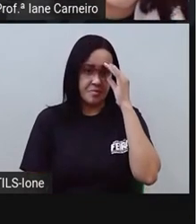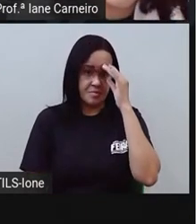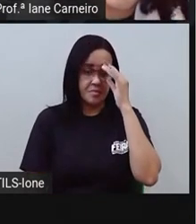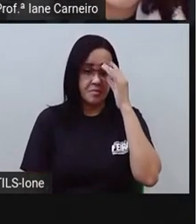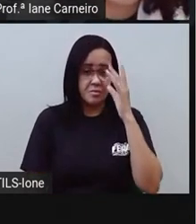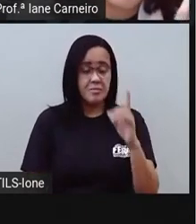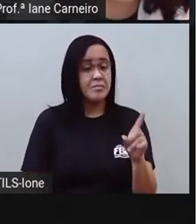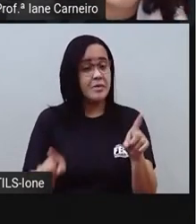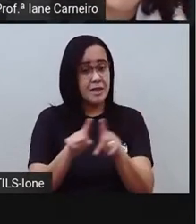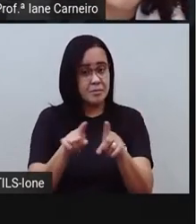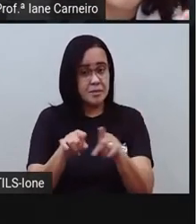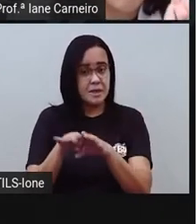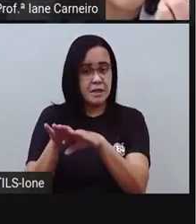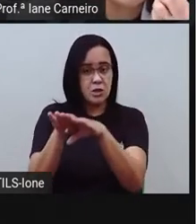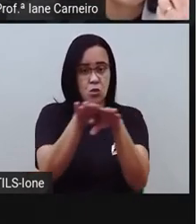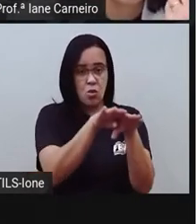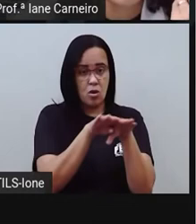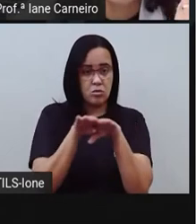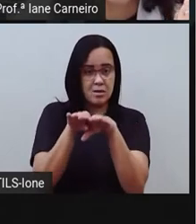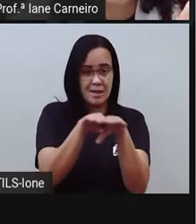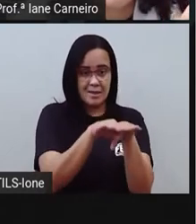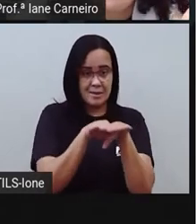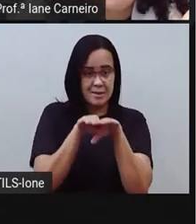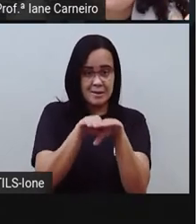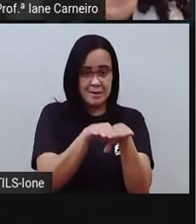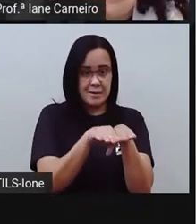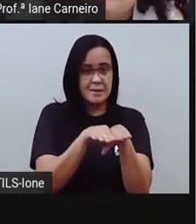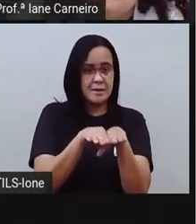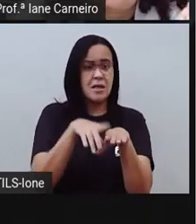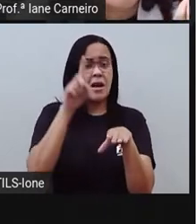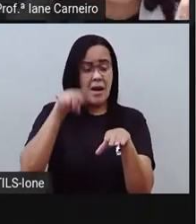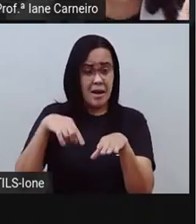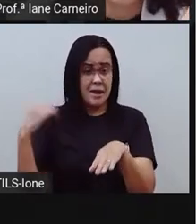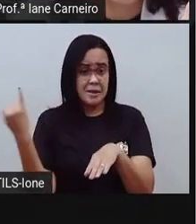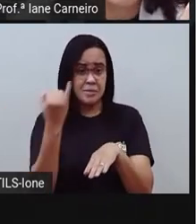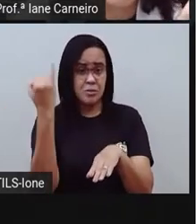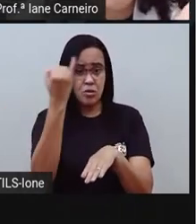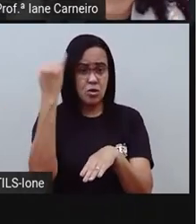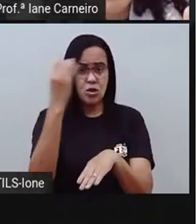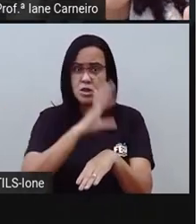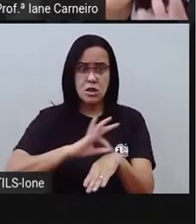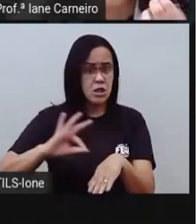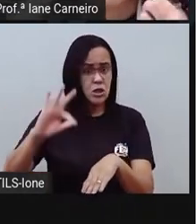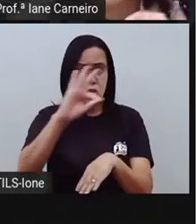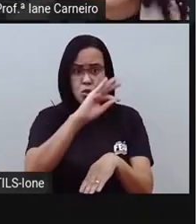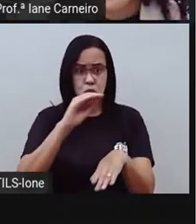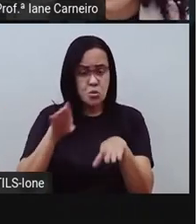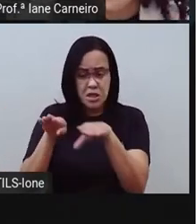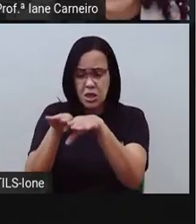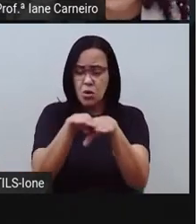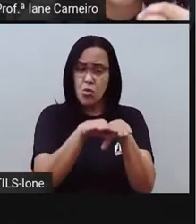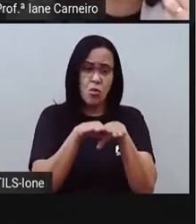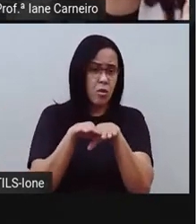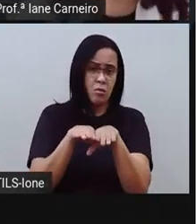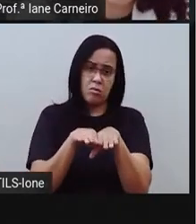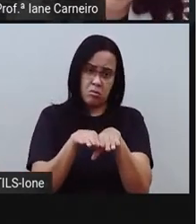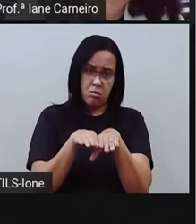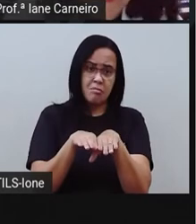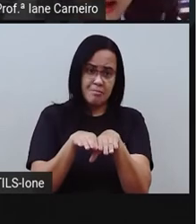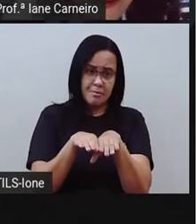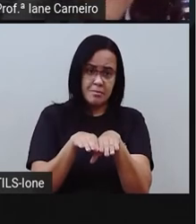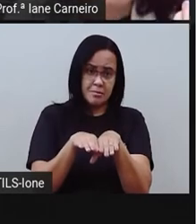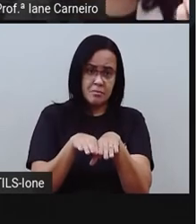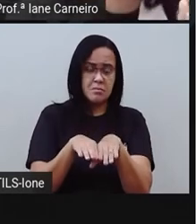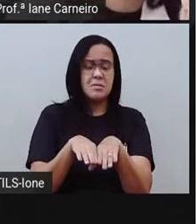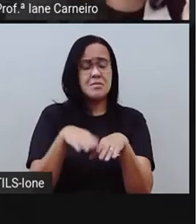a igualdade. O importante é que todo mundo tem acesso às mesmas coisas, né? Infelizmente, né? Nosso país ainda é